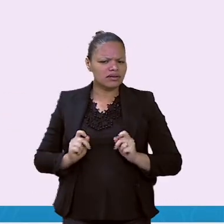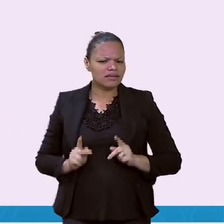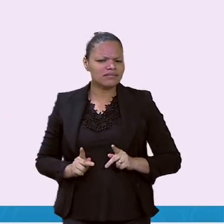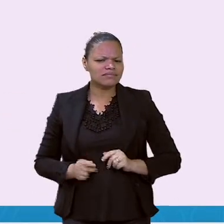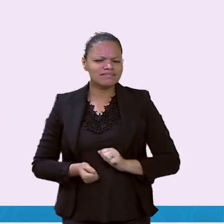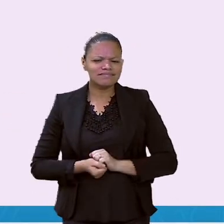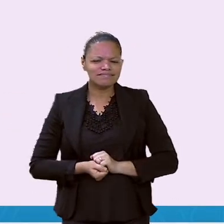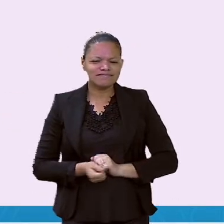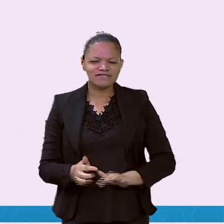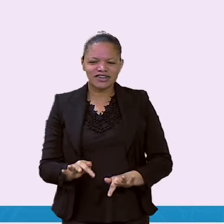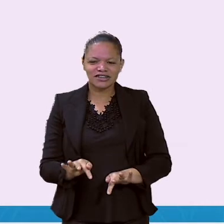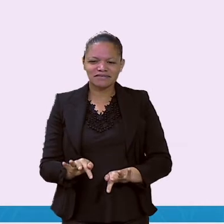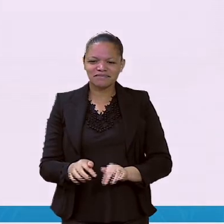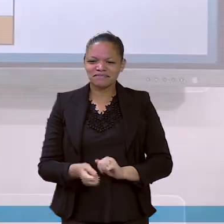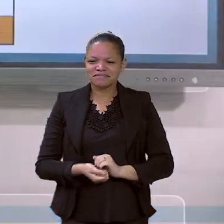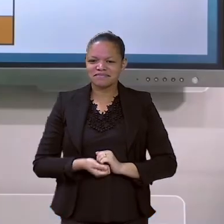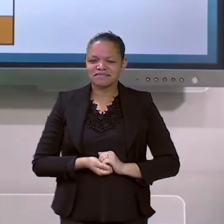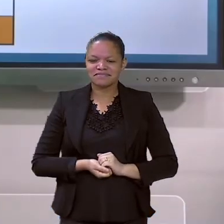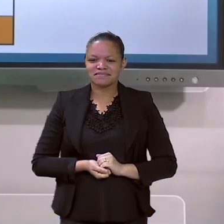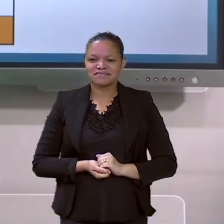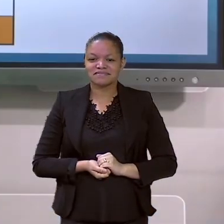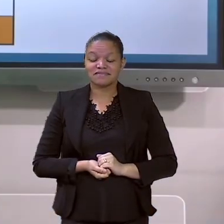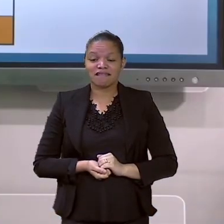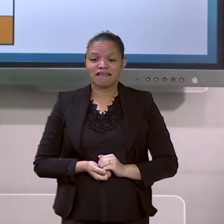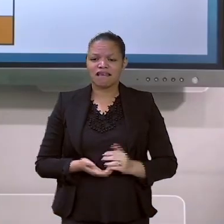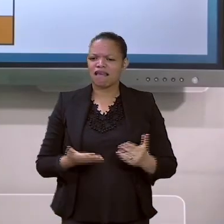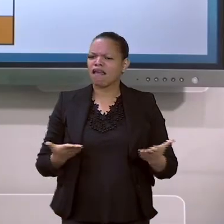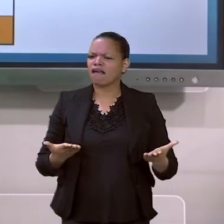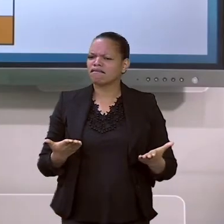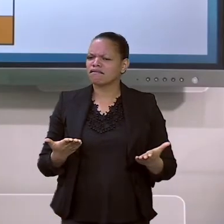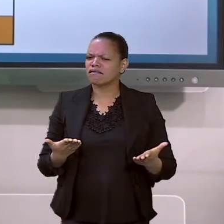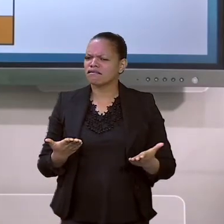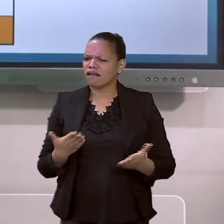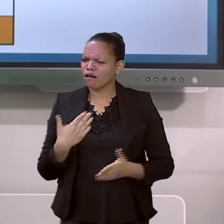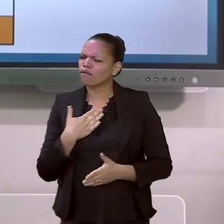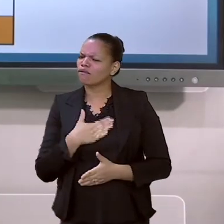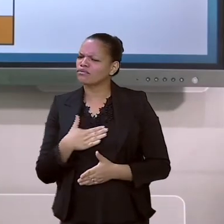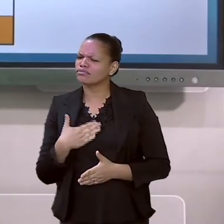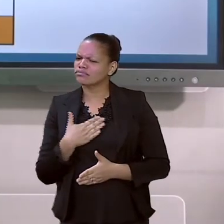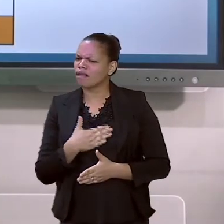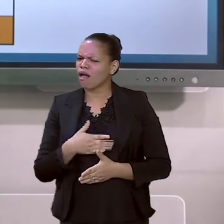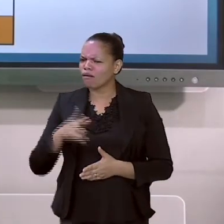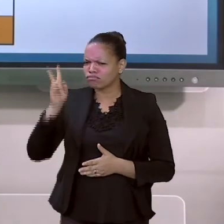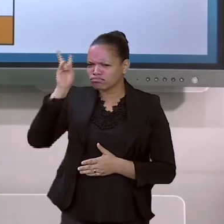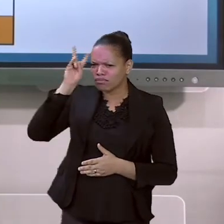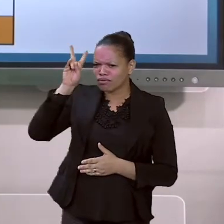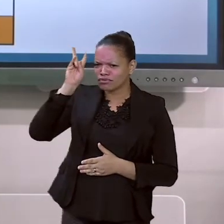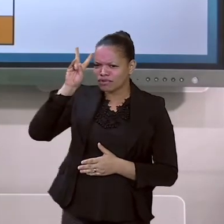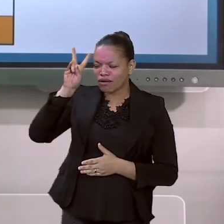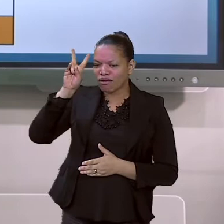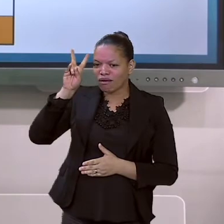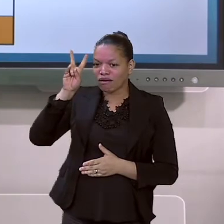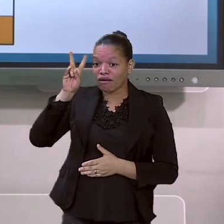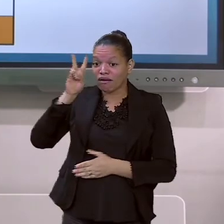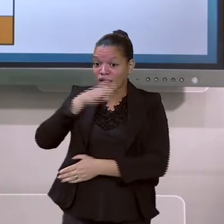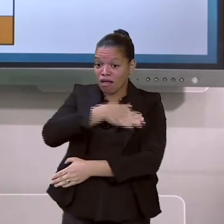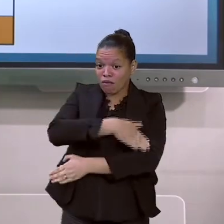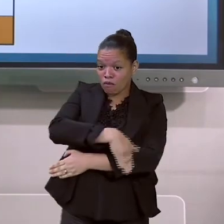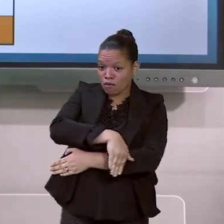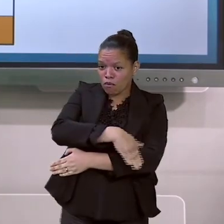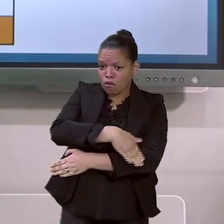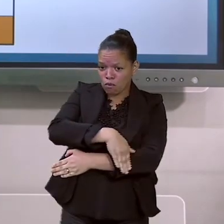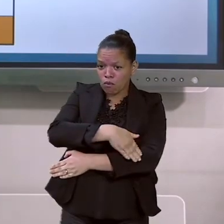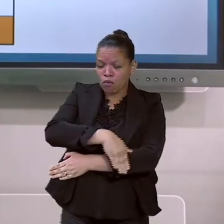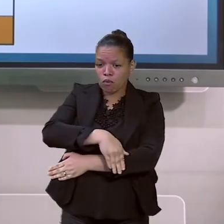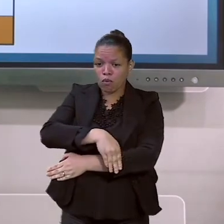história. E aí, estudantes que gostaram da história da rua? A história da rua do